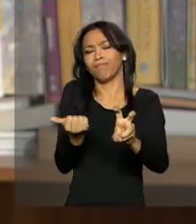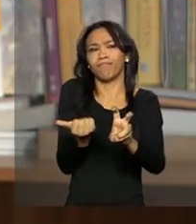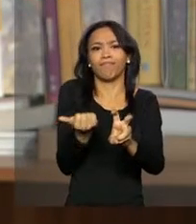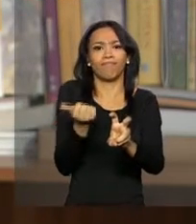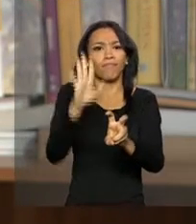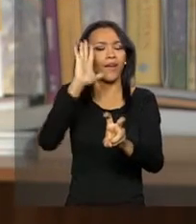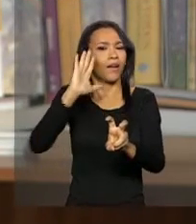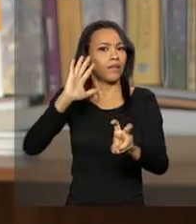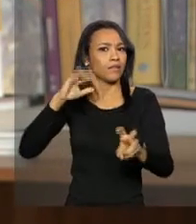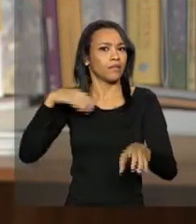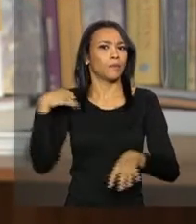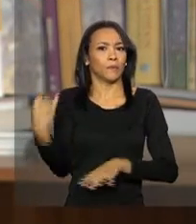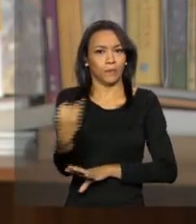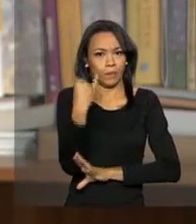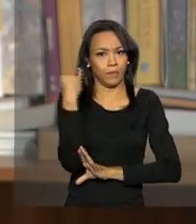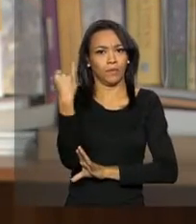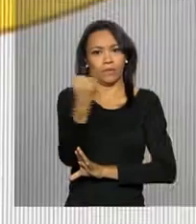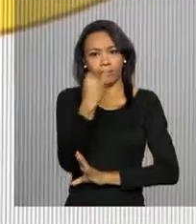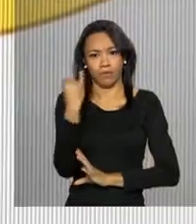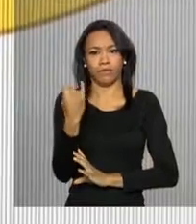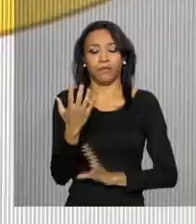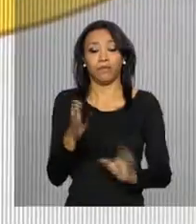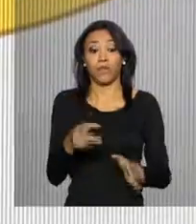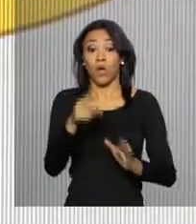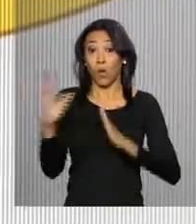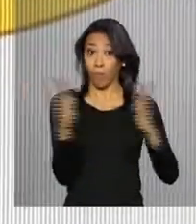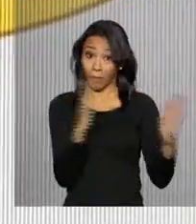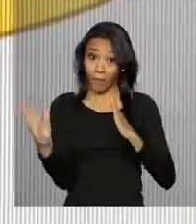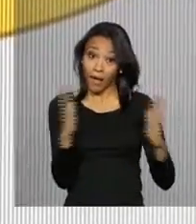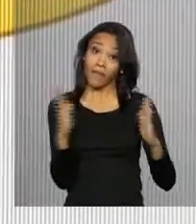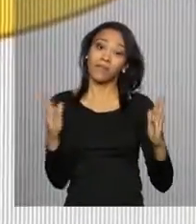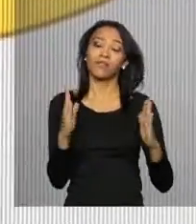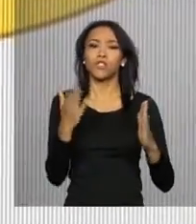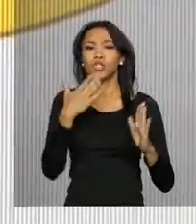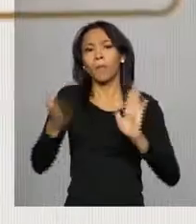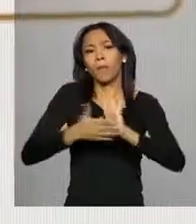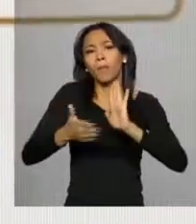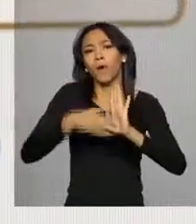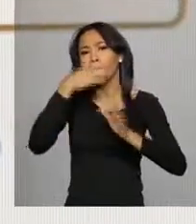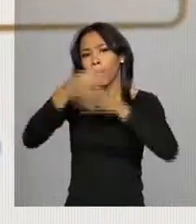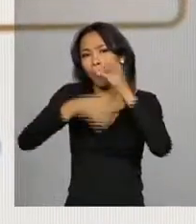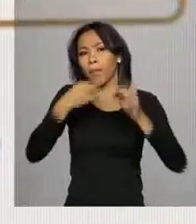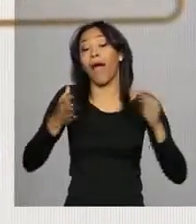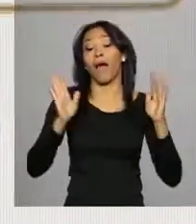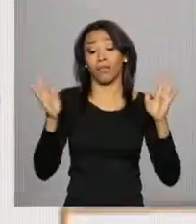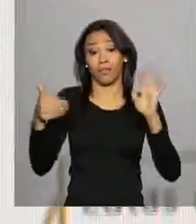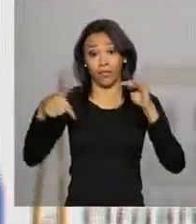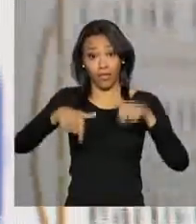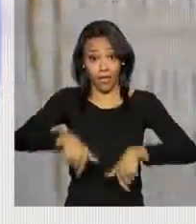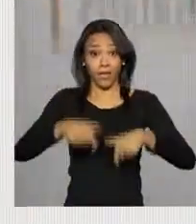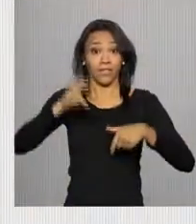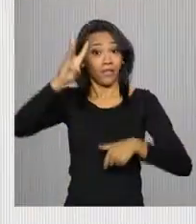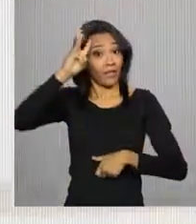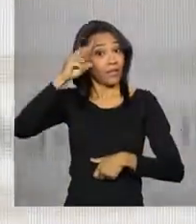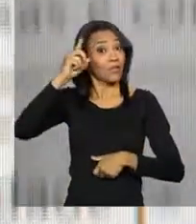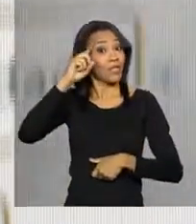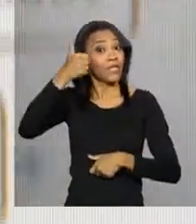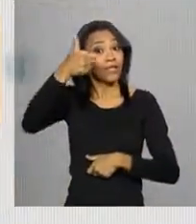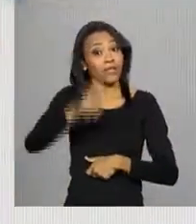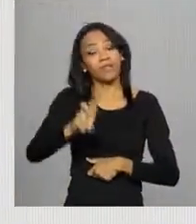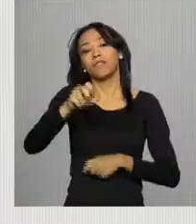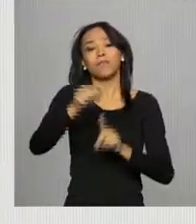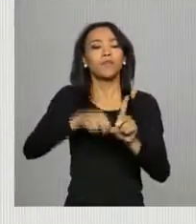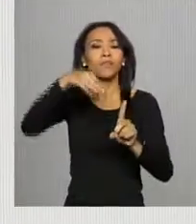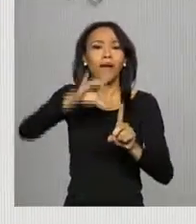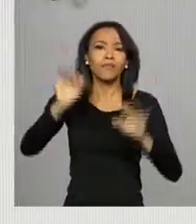relevante no contexto atual. O prazo para envio de propostas termina nesta terça-feira, dia 15 de março.